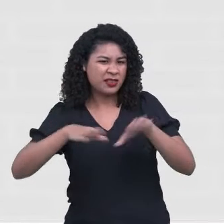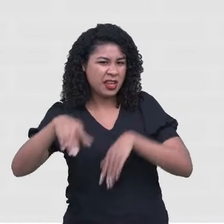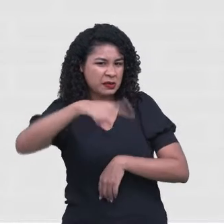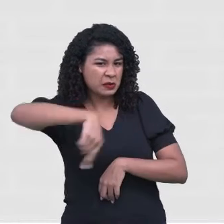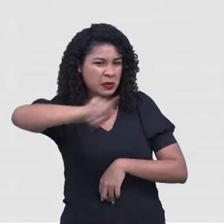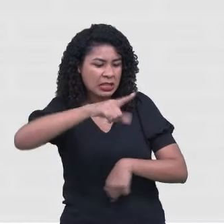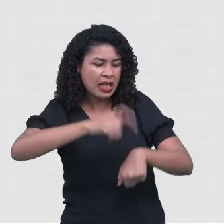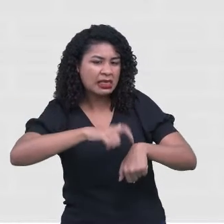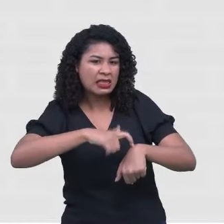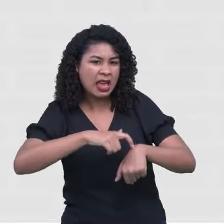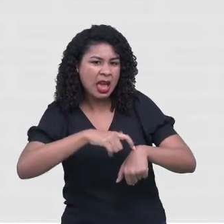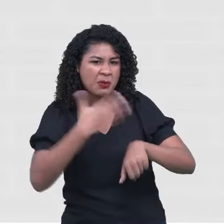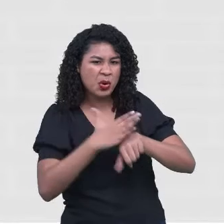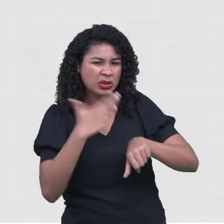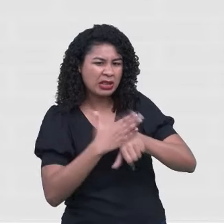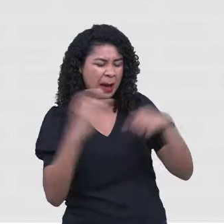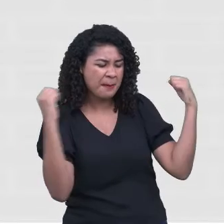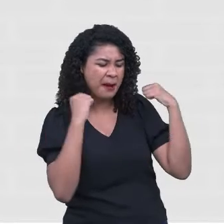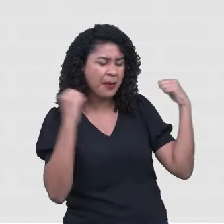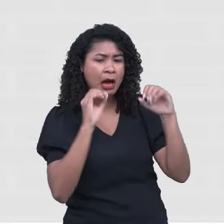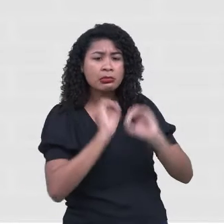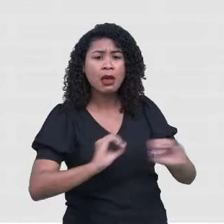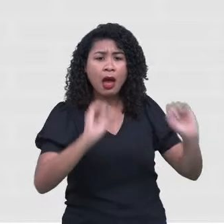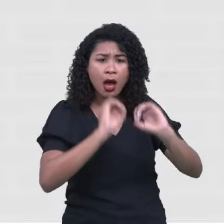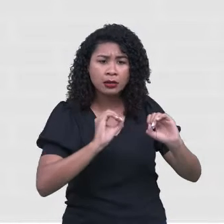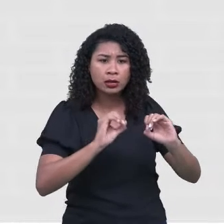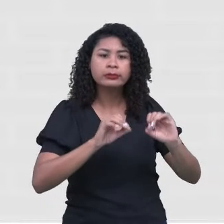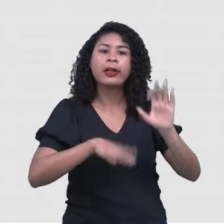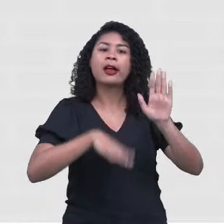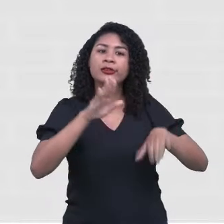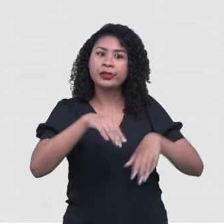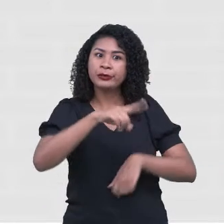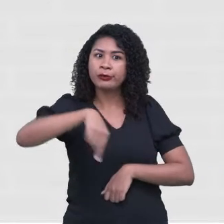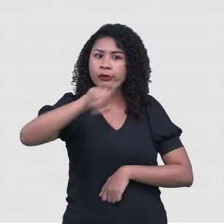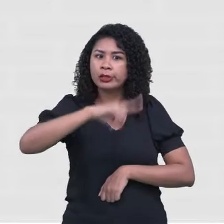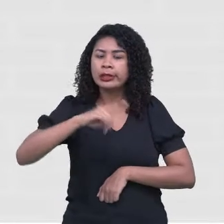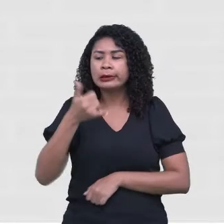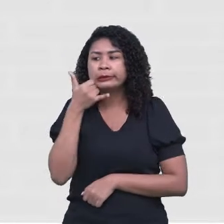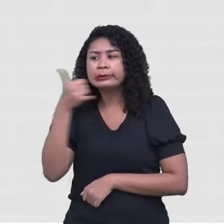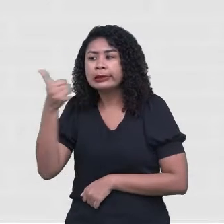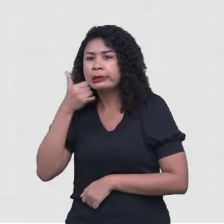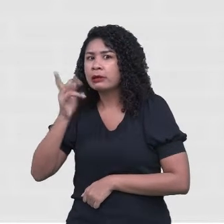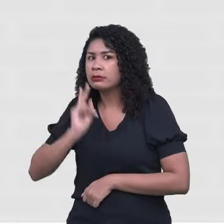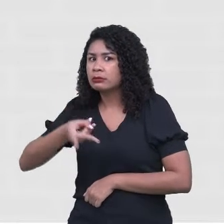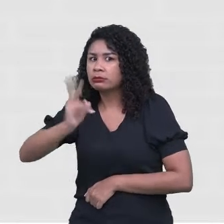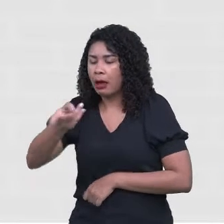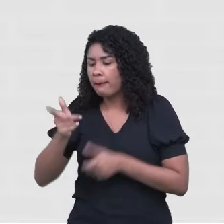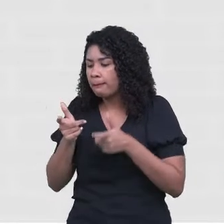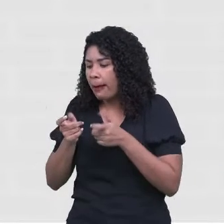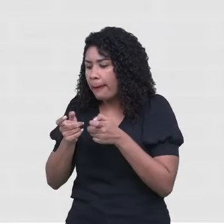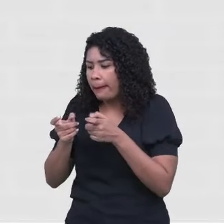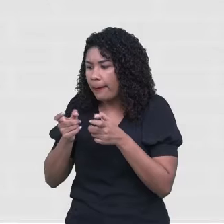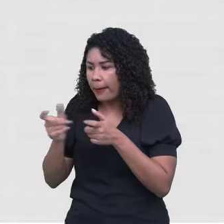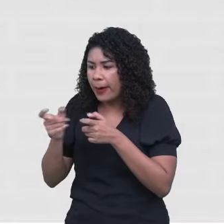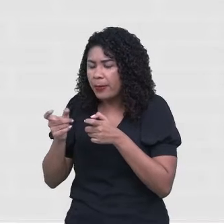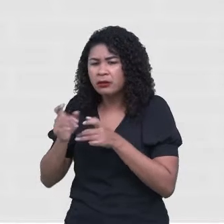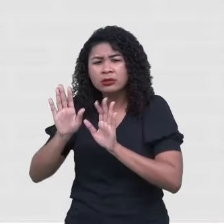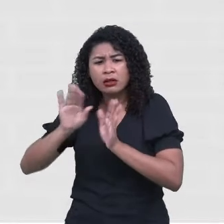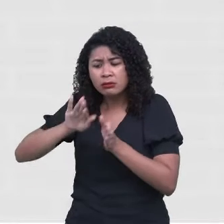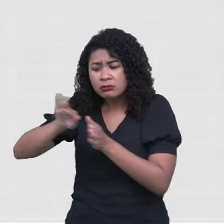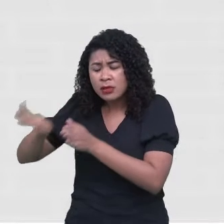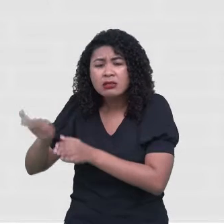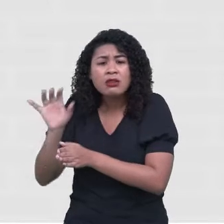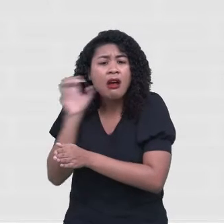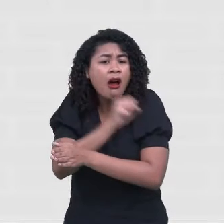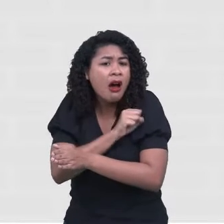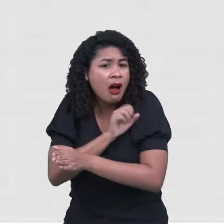exercício, quem sabe não é justamente o momento que você está antenado ali no celular. Rapidinho. Eu